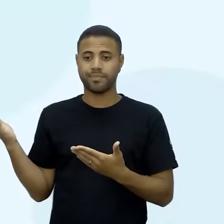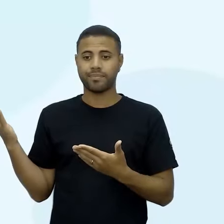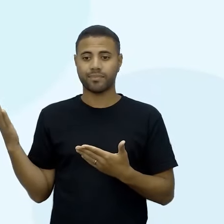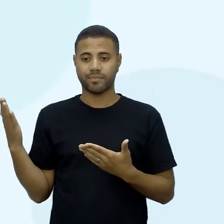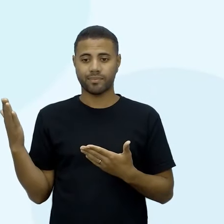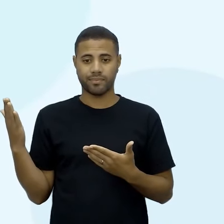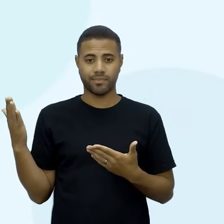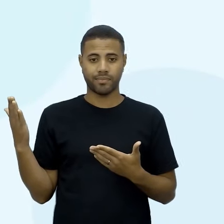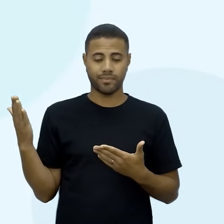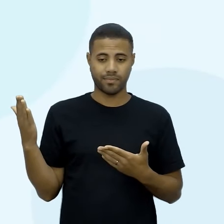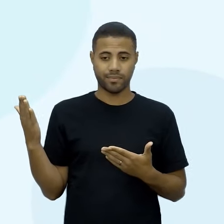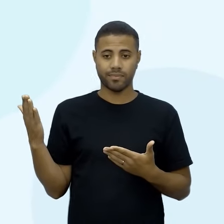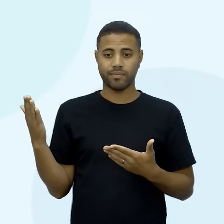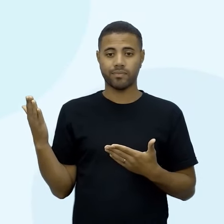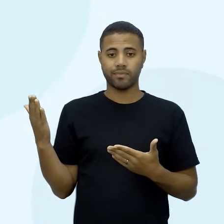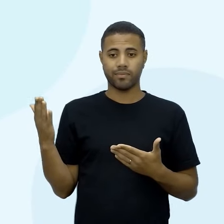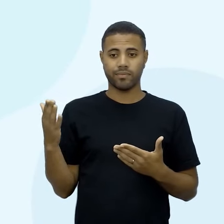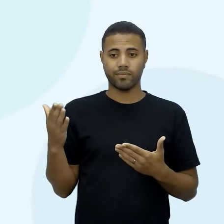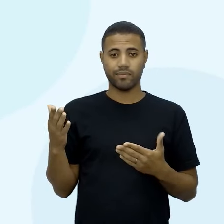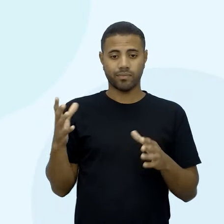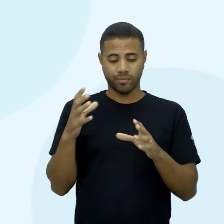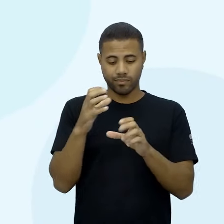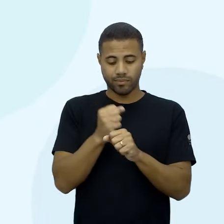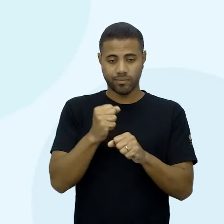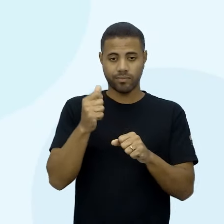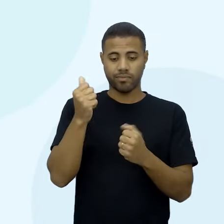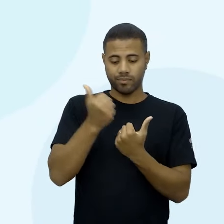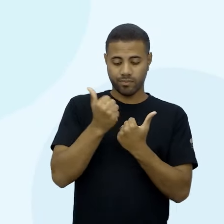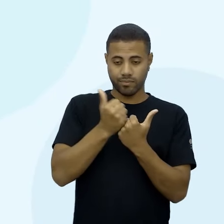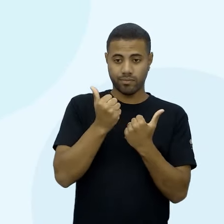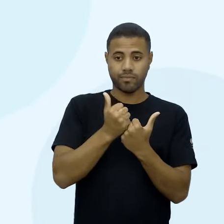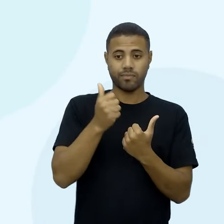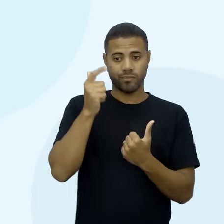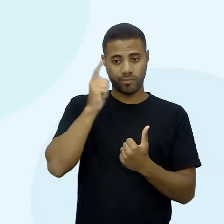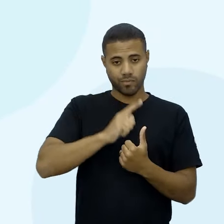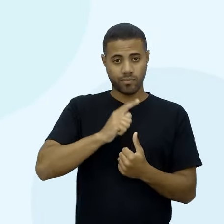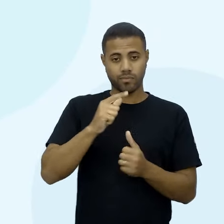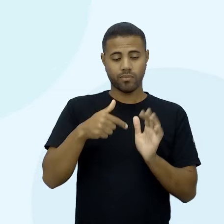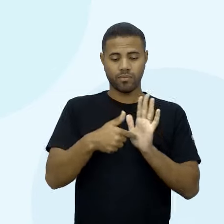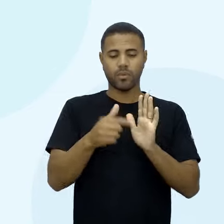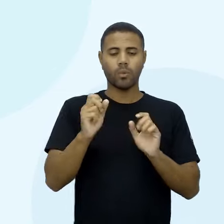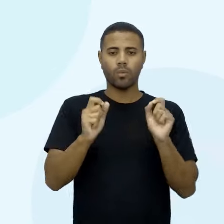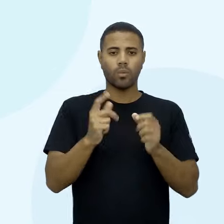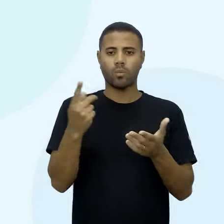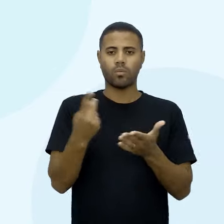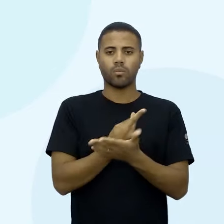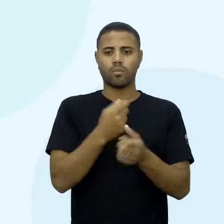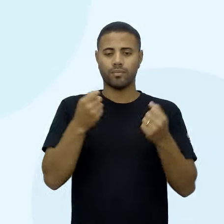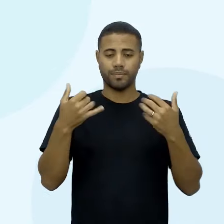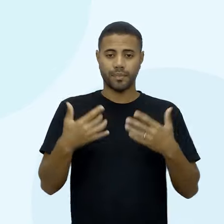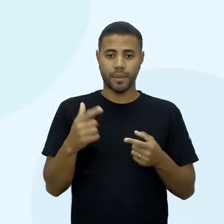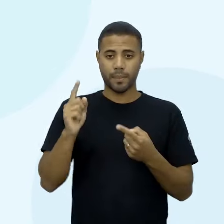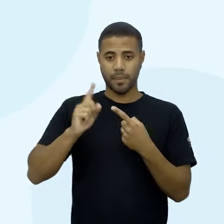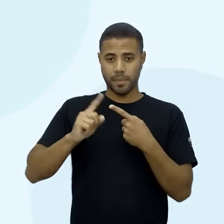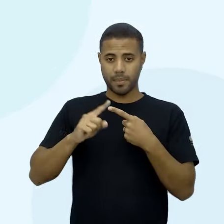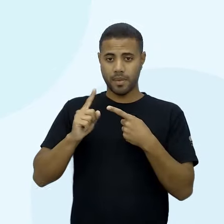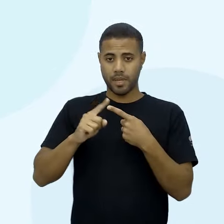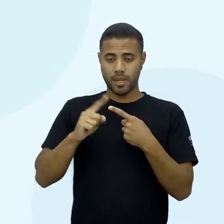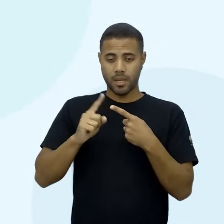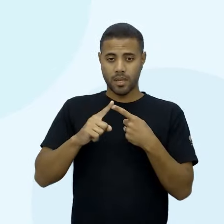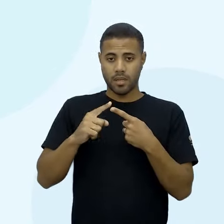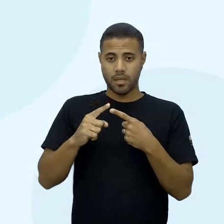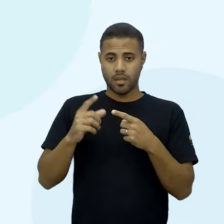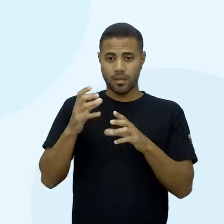o temos aí, então? A resolução, fazendo as substituições, e aí o que acontece? A gente utiliza aí primeiro a potência,